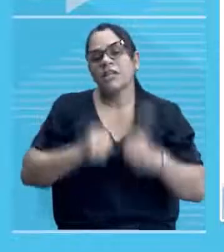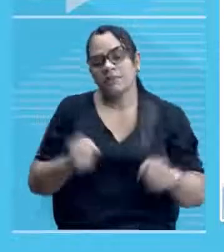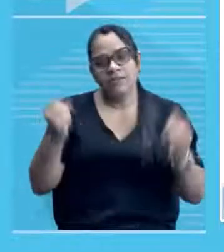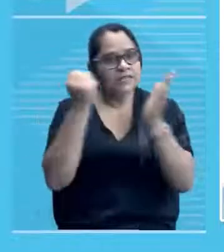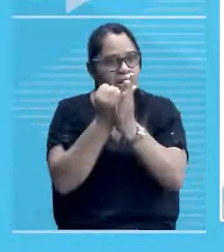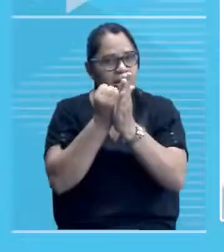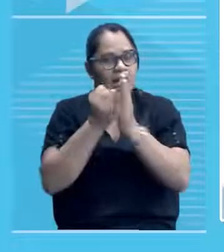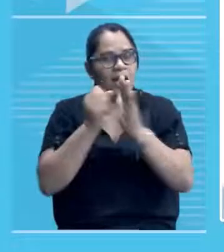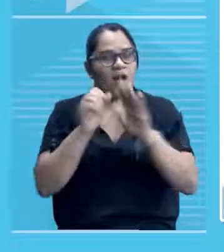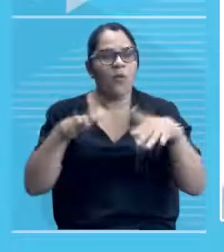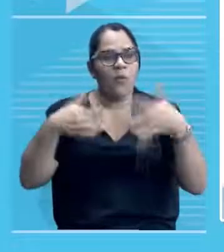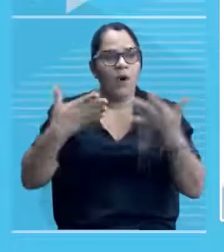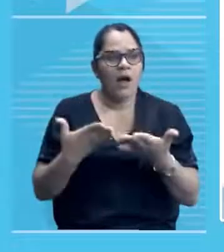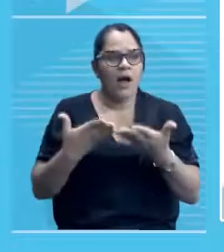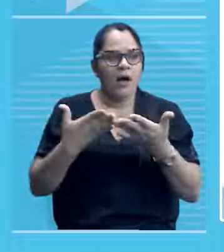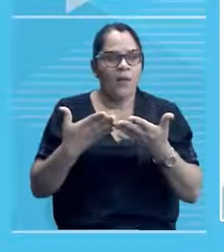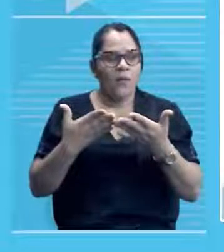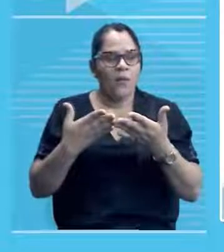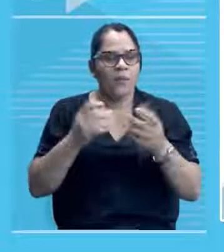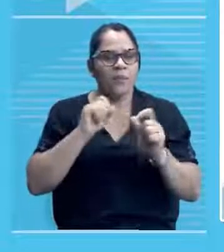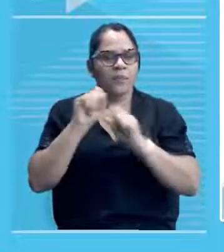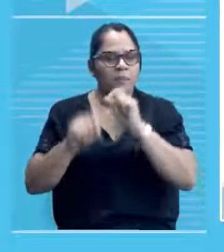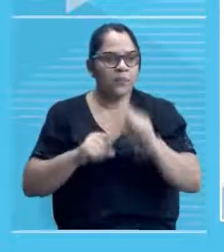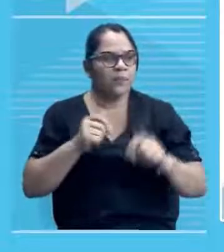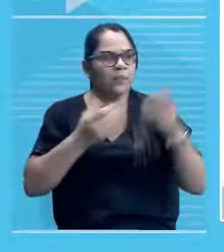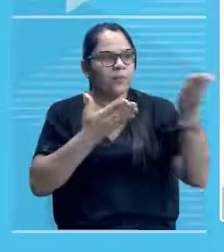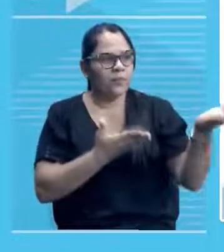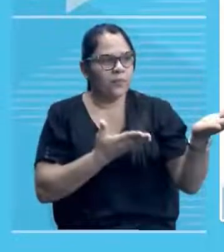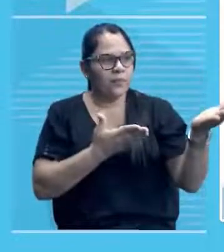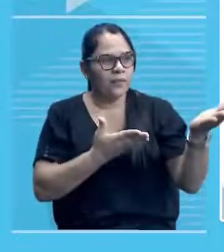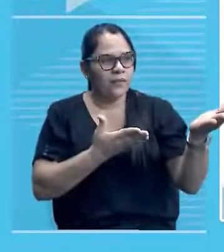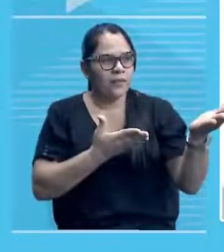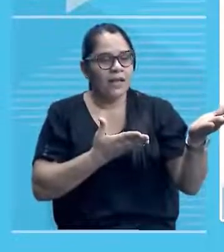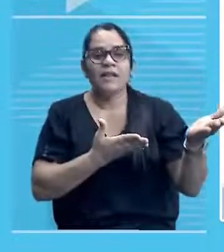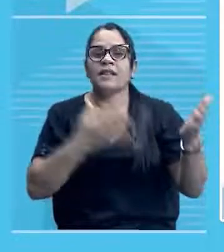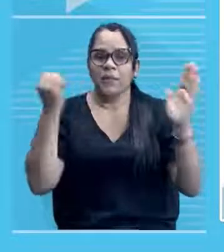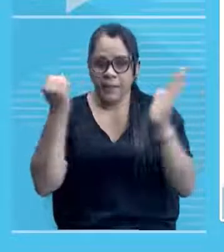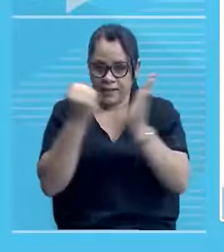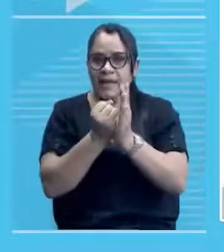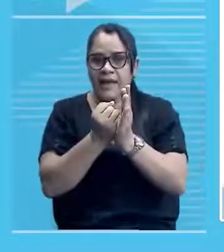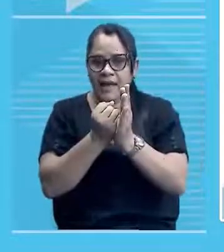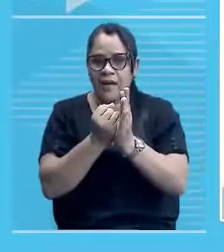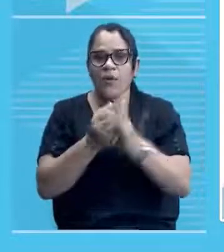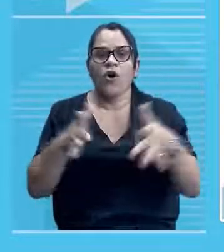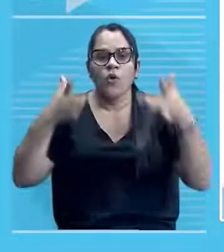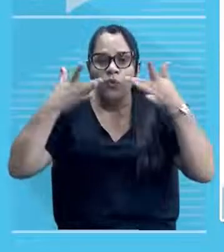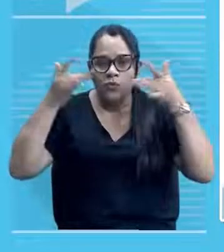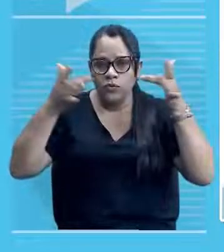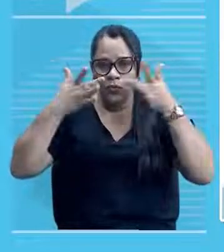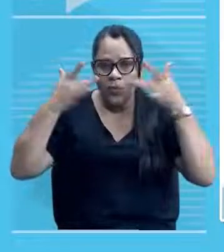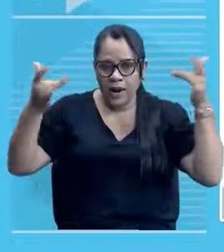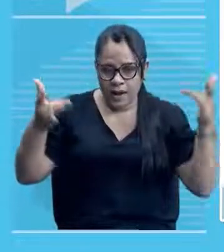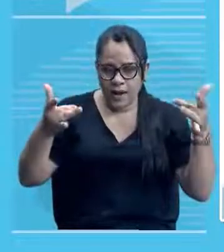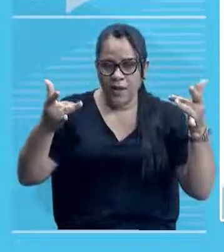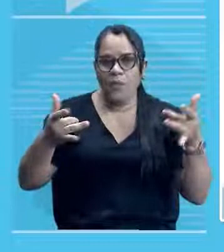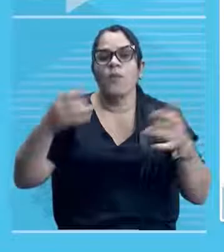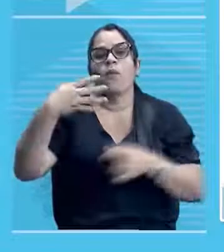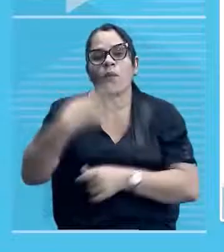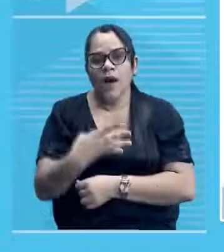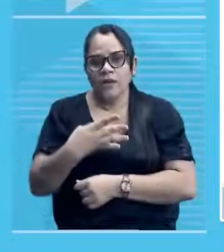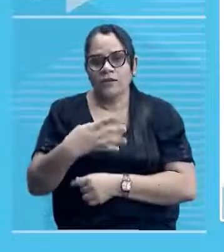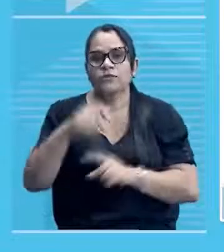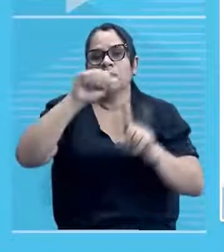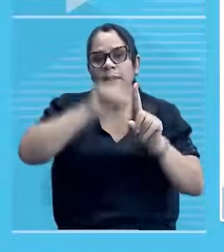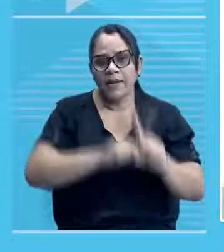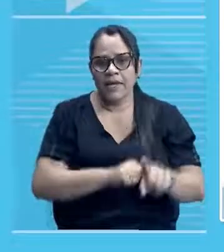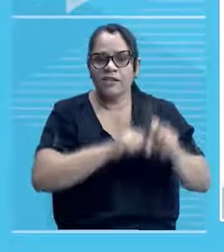O nosso Complexo Cultural Teatro 4 de Setembro, né? A gente fala Complexo Cultural, né? Porque ultimamente ele foi